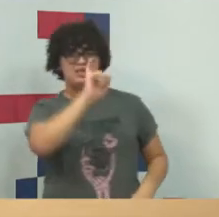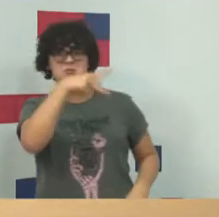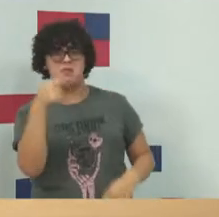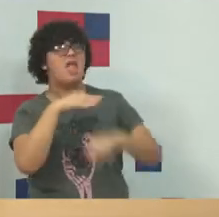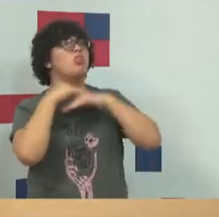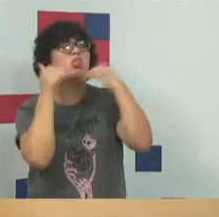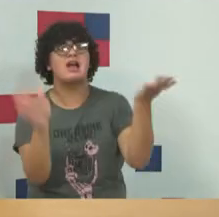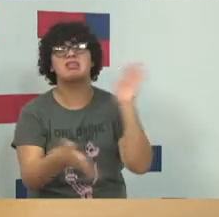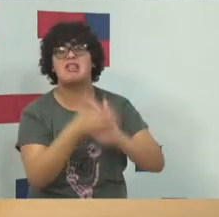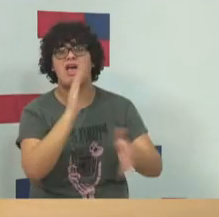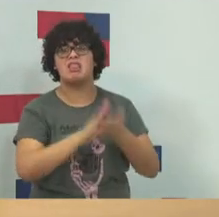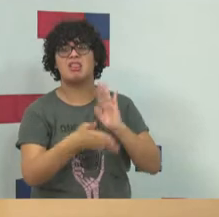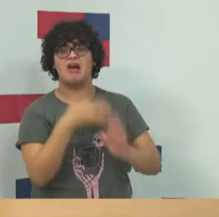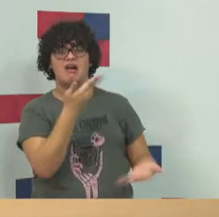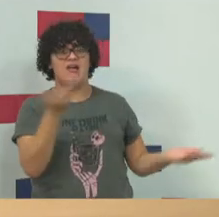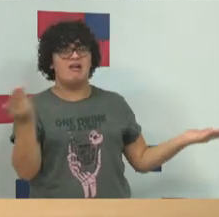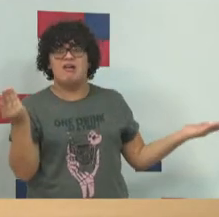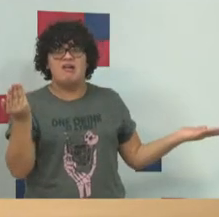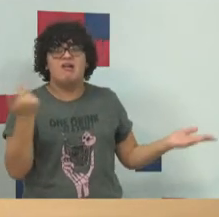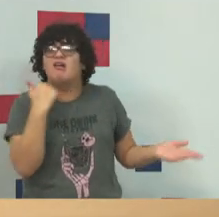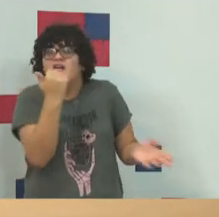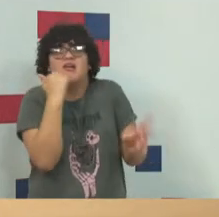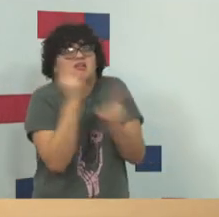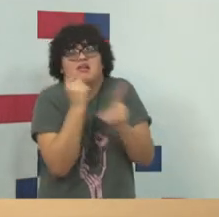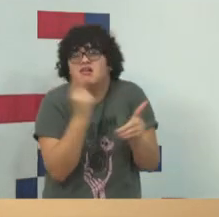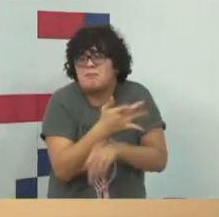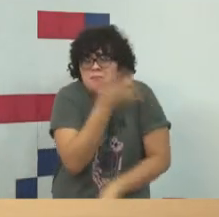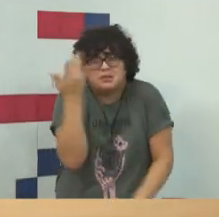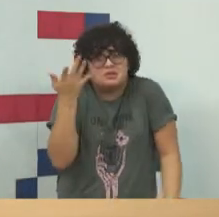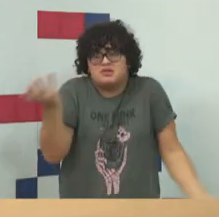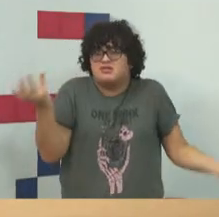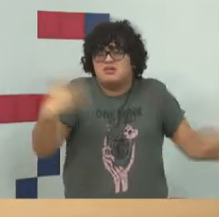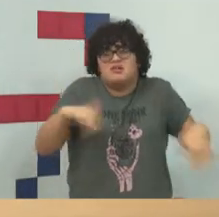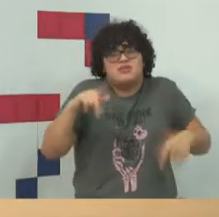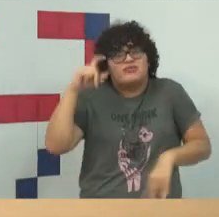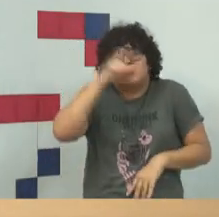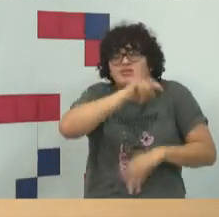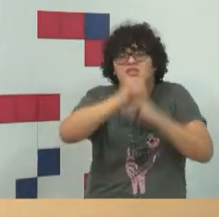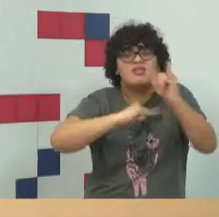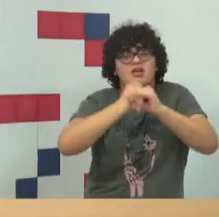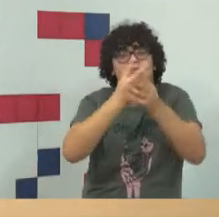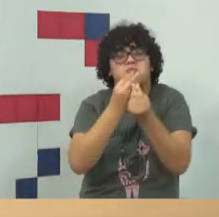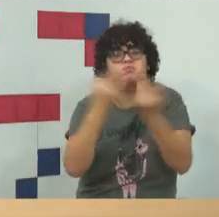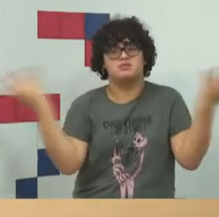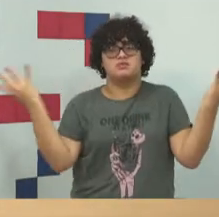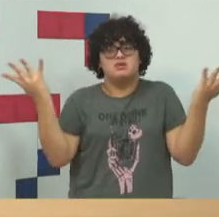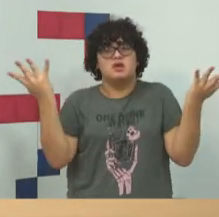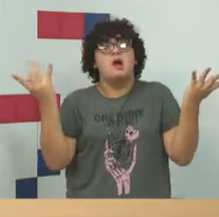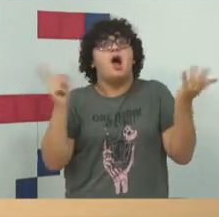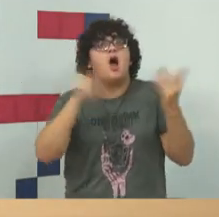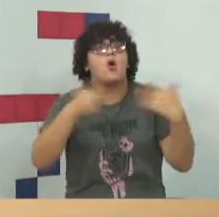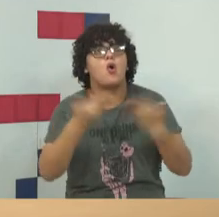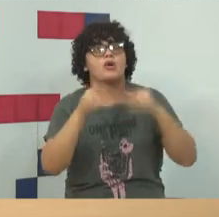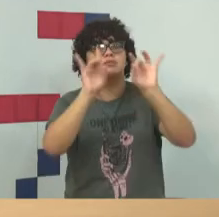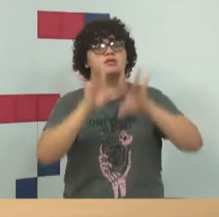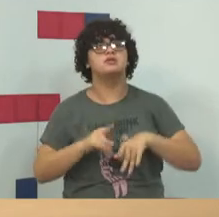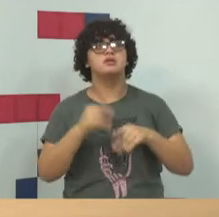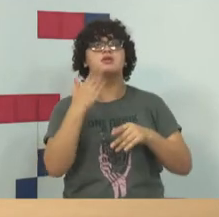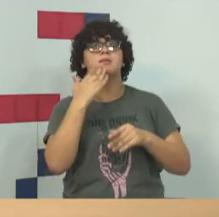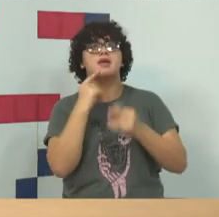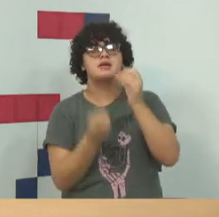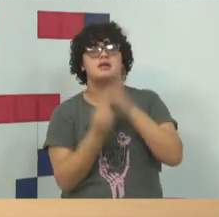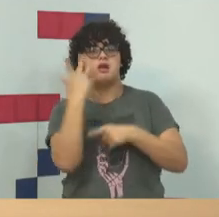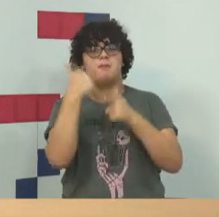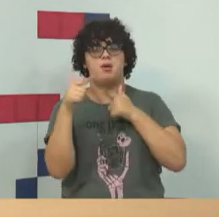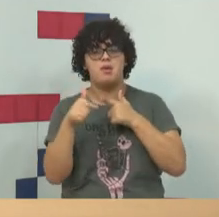para nada, presunção de inocência, que é uma questão constitucional. Então, não dizendo que a minha função como especialista na área é criar um problema